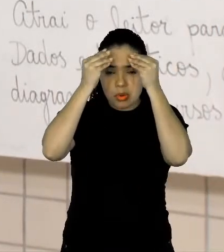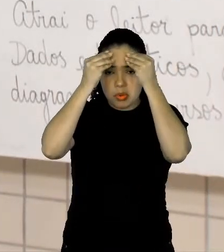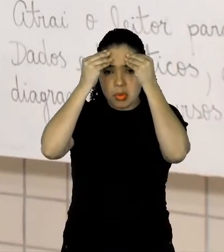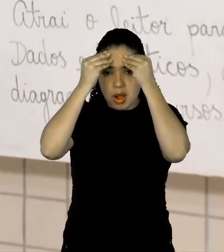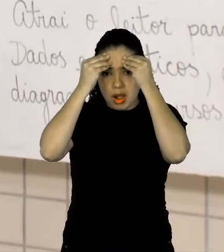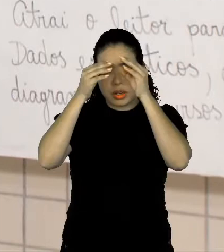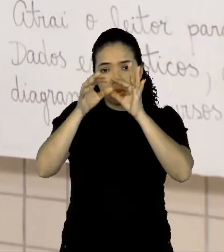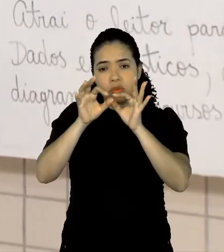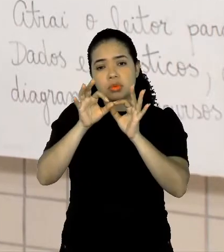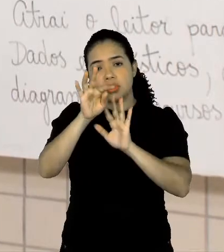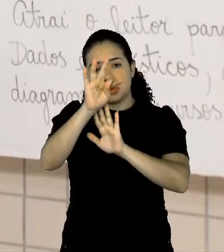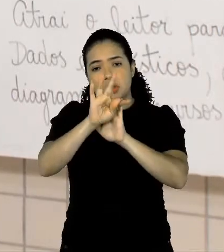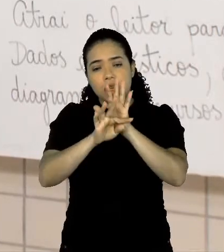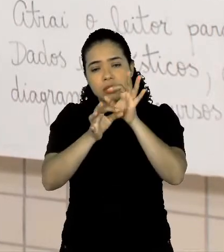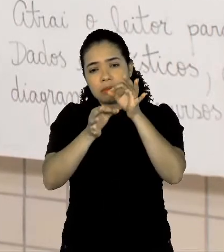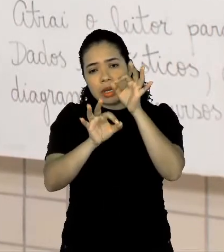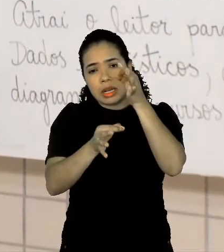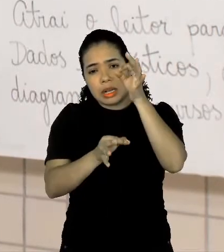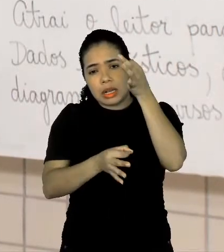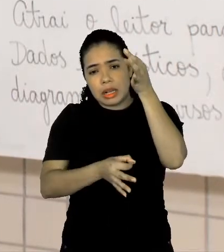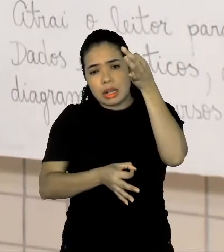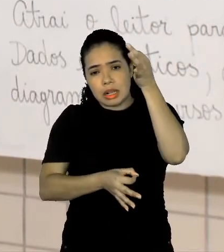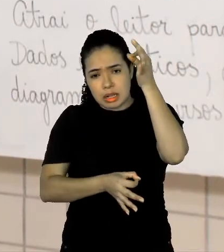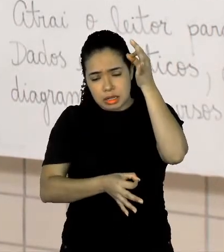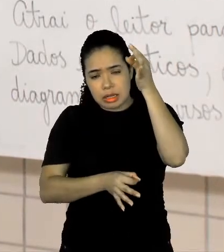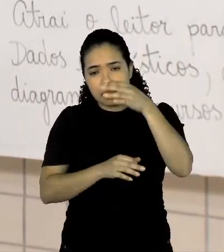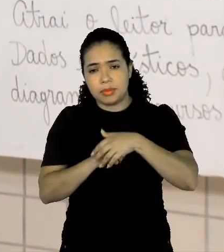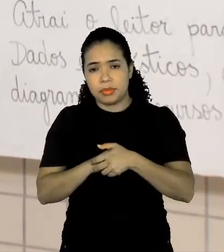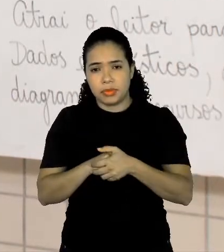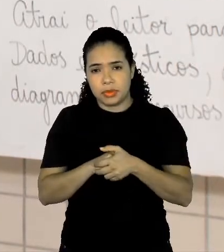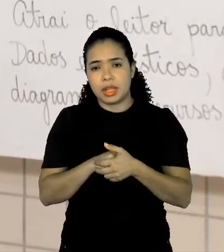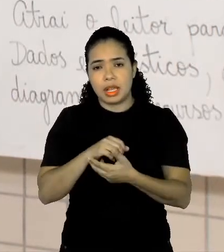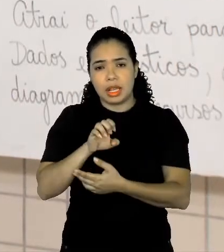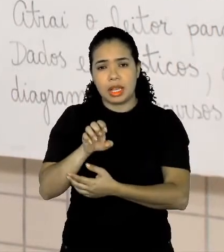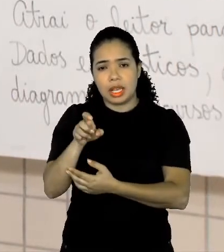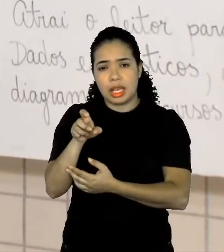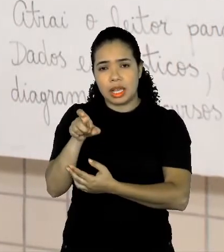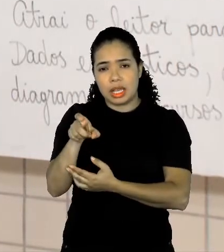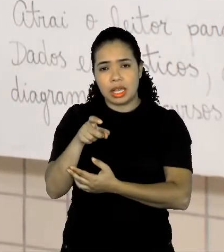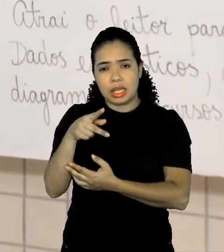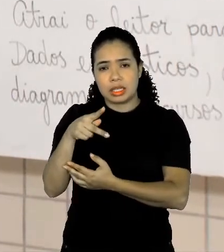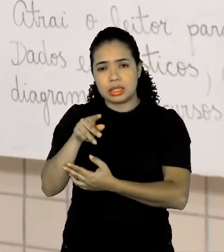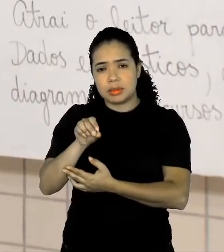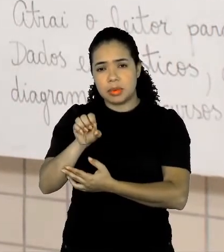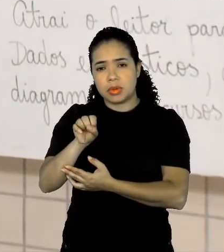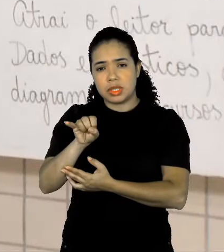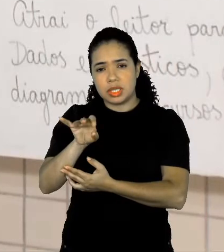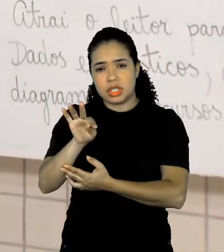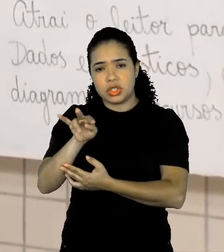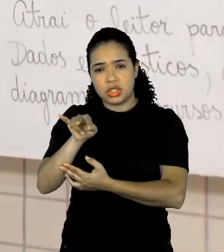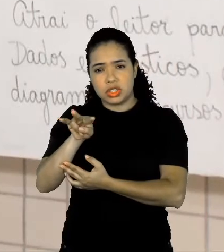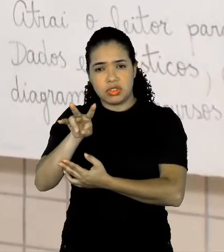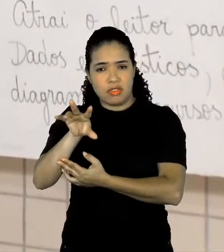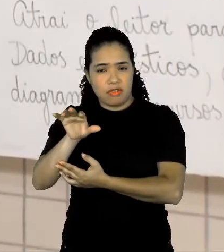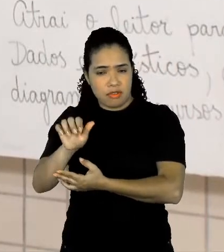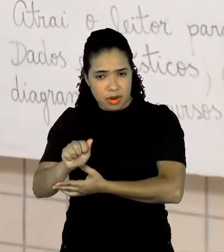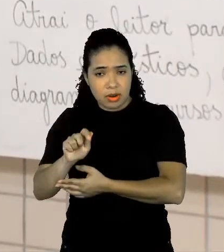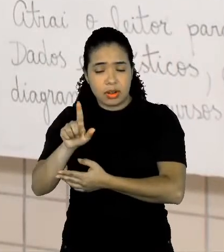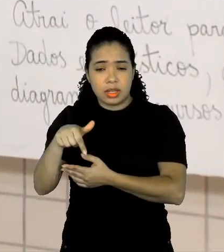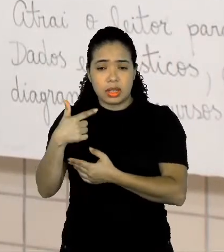texto maior. E percebam que se a gente comparar aquele texto que vocês leram, que é o primeiro texto desse bloco de estudo, com esse